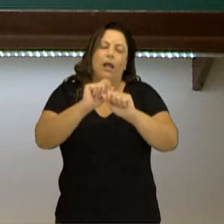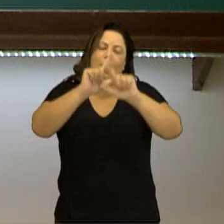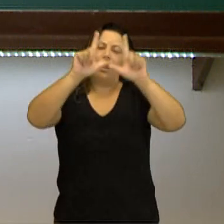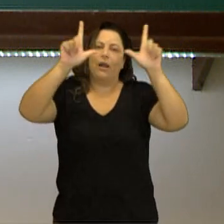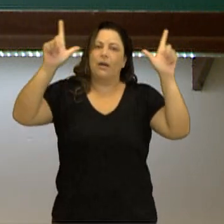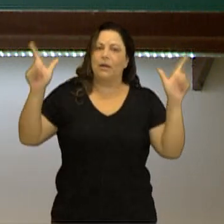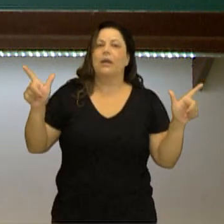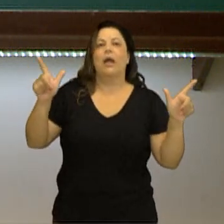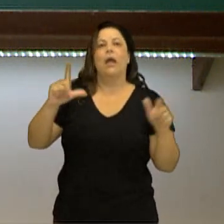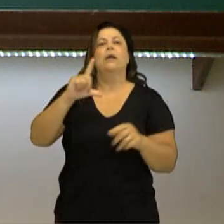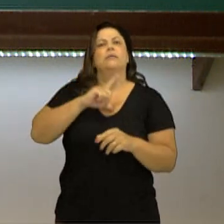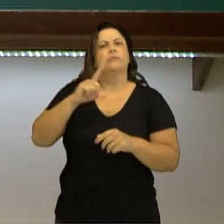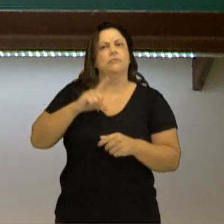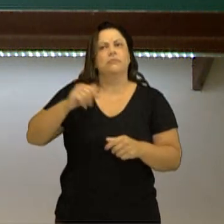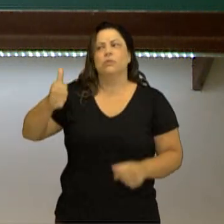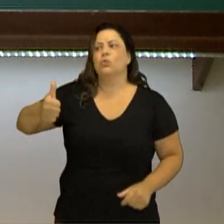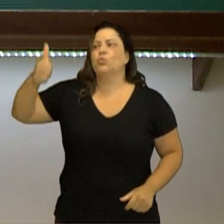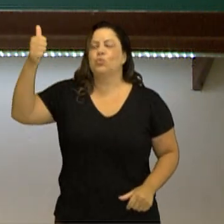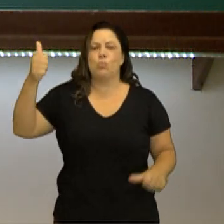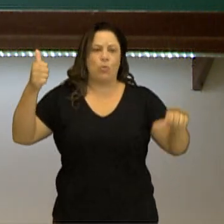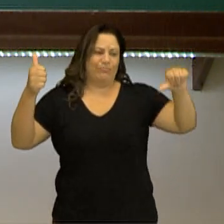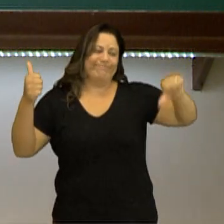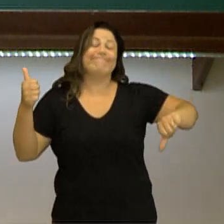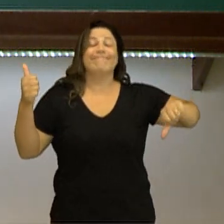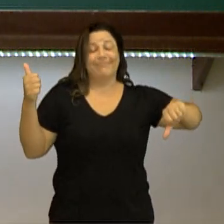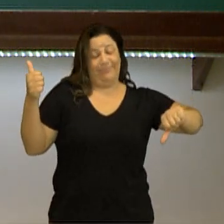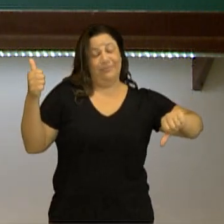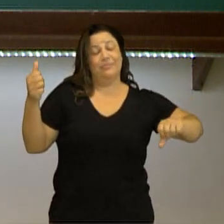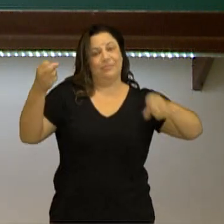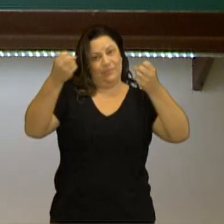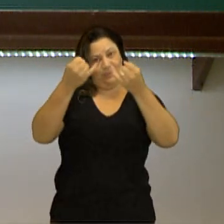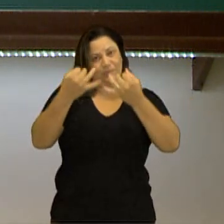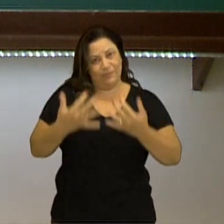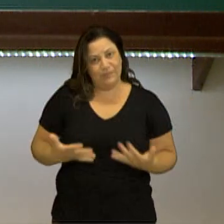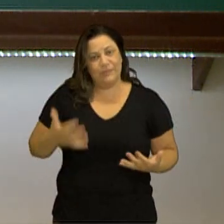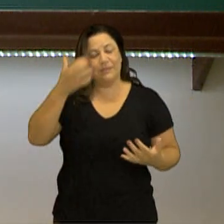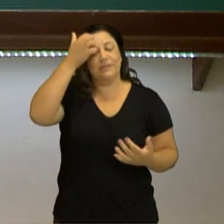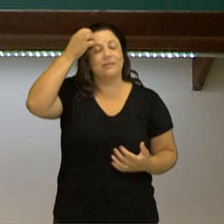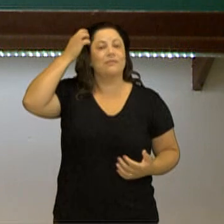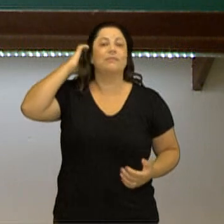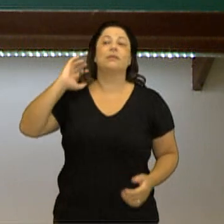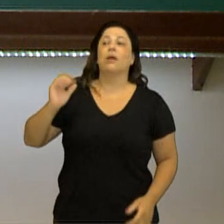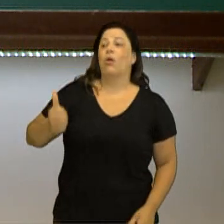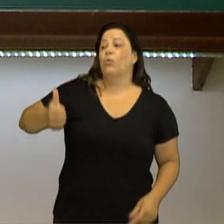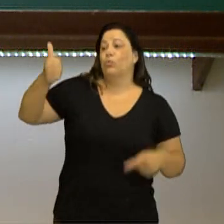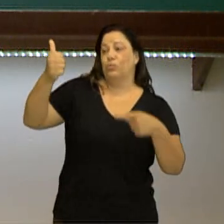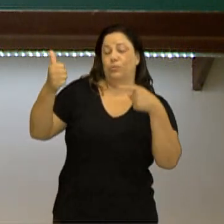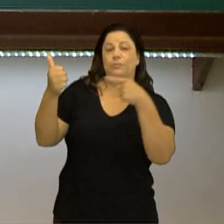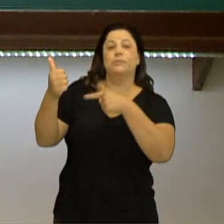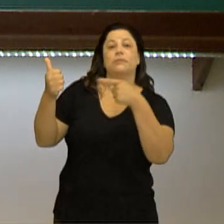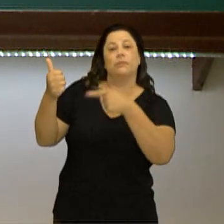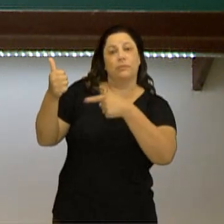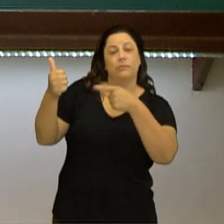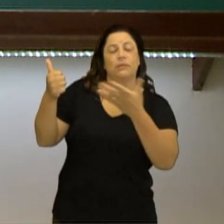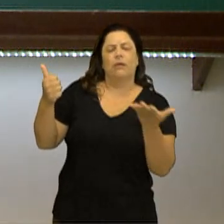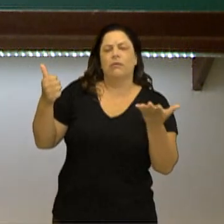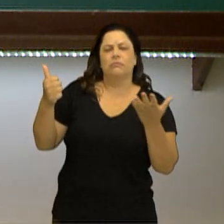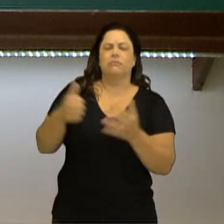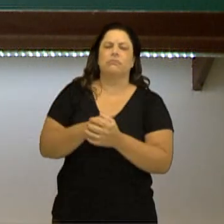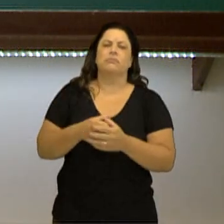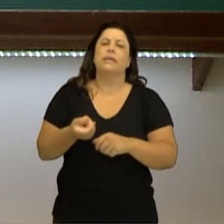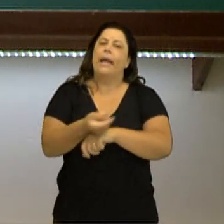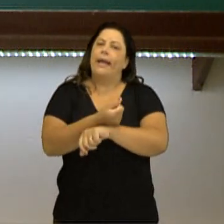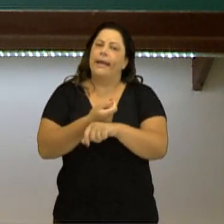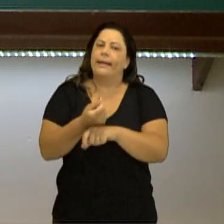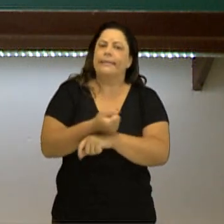os seus aspectos positivos e negativos como já citei. Dos aspectos positivos vamos salientar a rentabilidade,